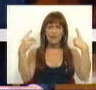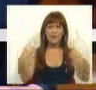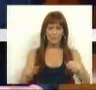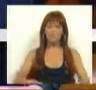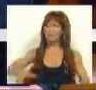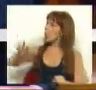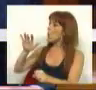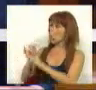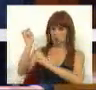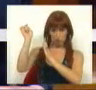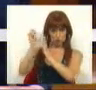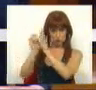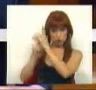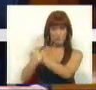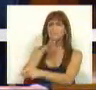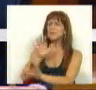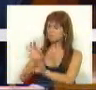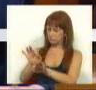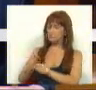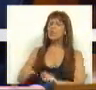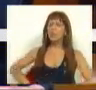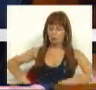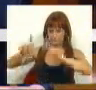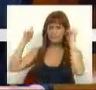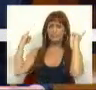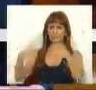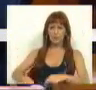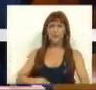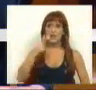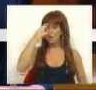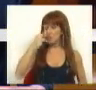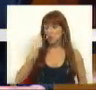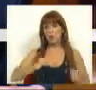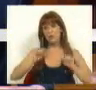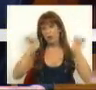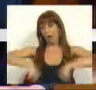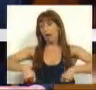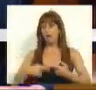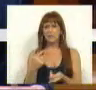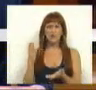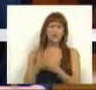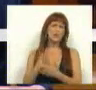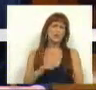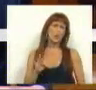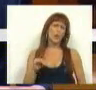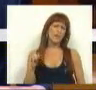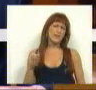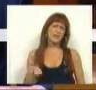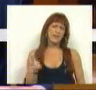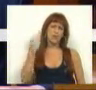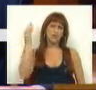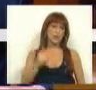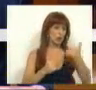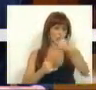Outros indicadores confirmam o progresso feito. Queda histórica do abandono escolar, de 45% em